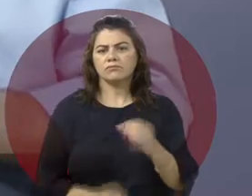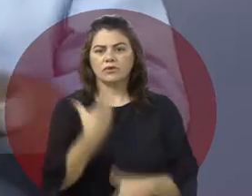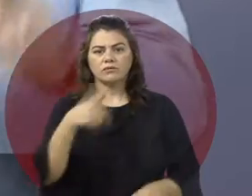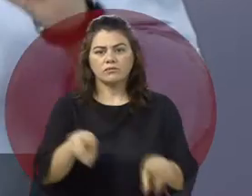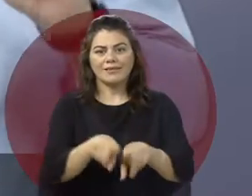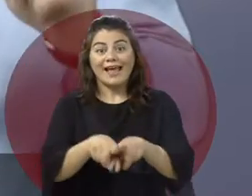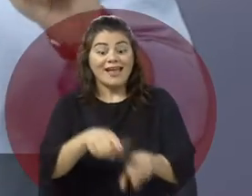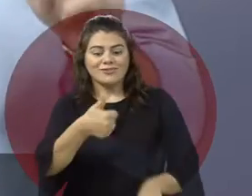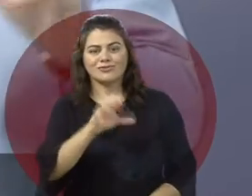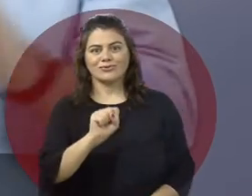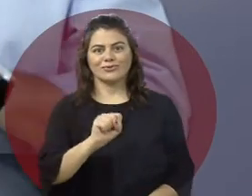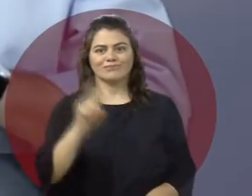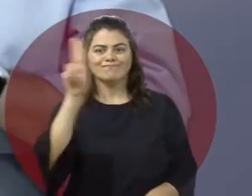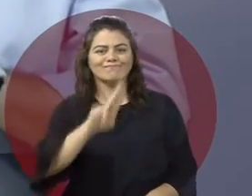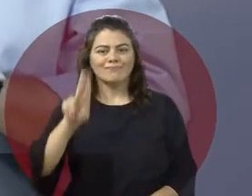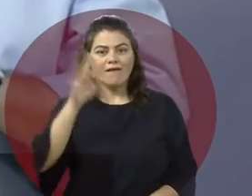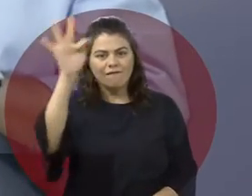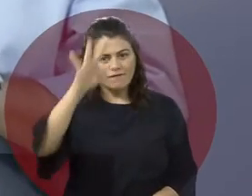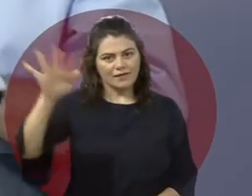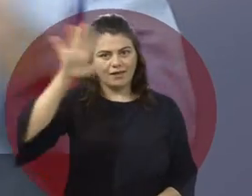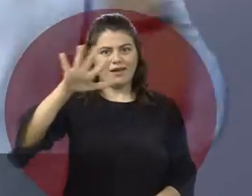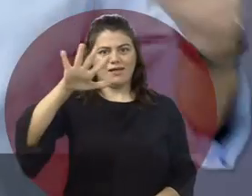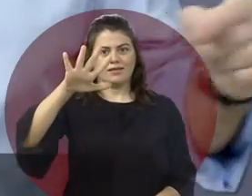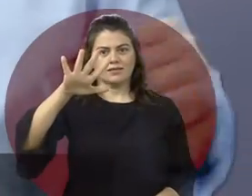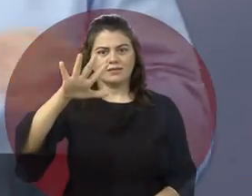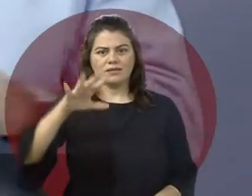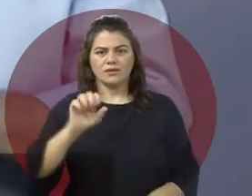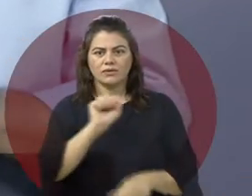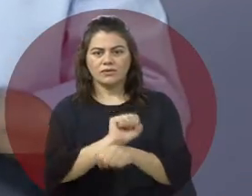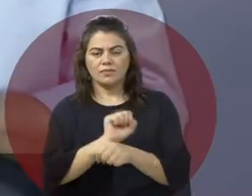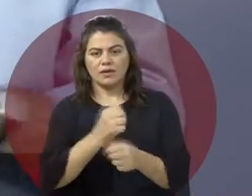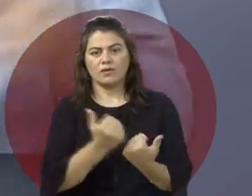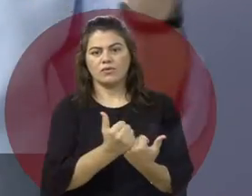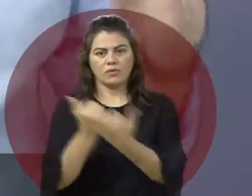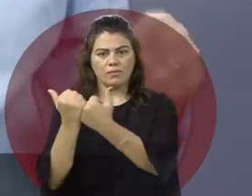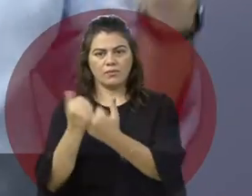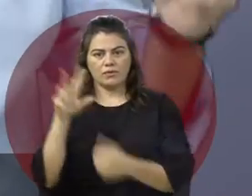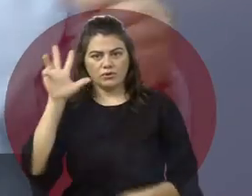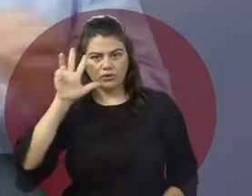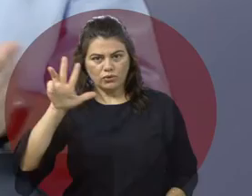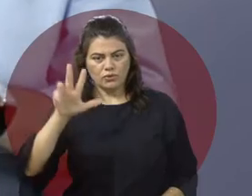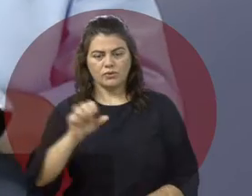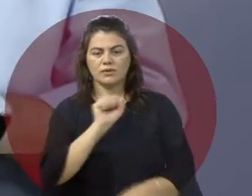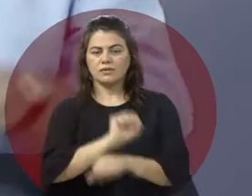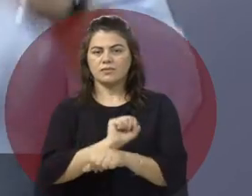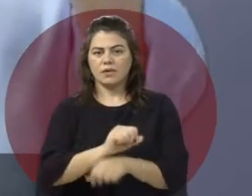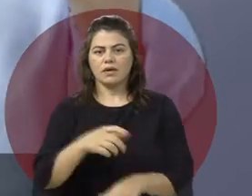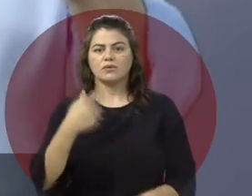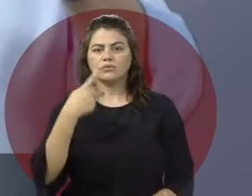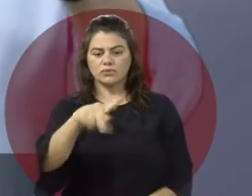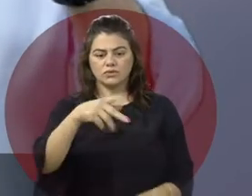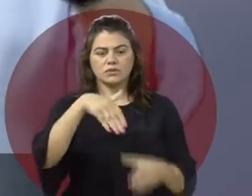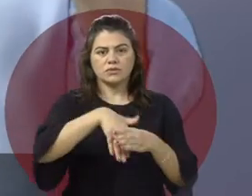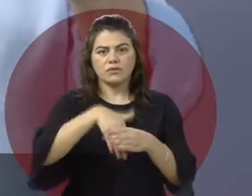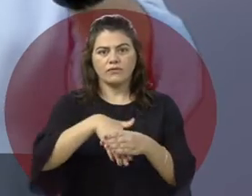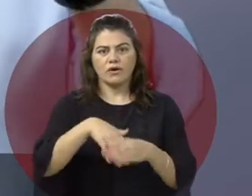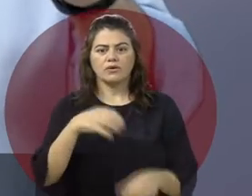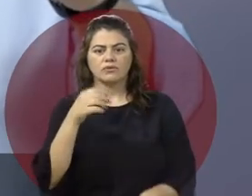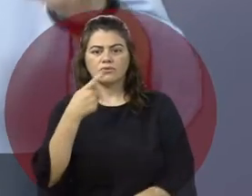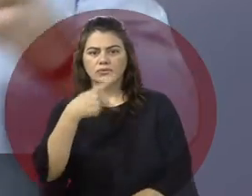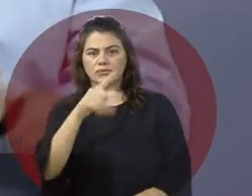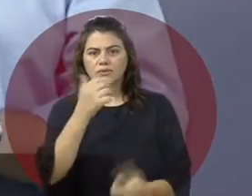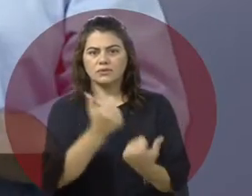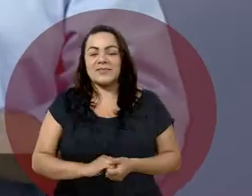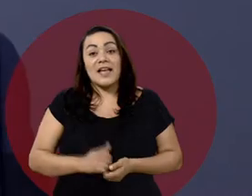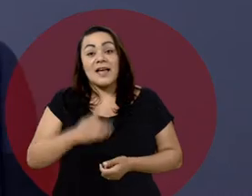criou também 18 universidades federais. Eu conto com o apoio de Lula e agora espero contar também com o seu voto, com